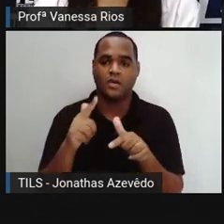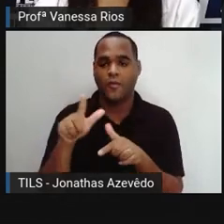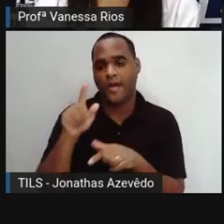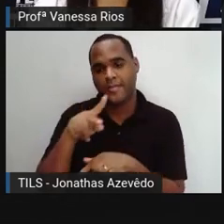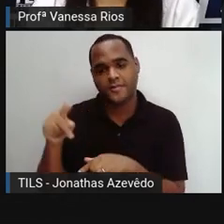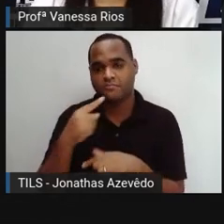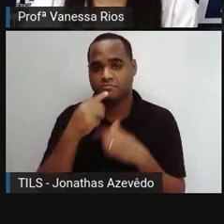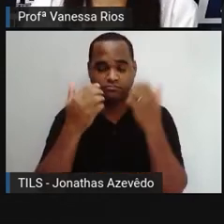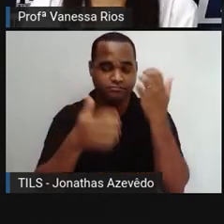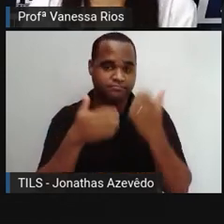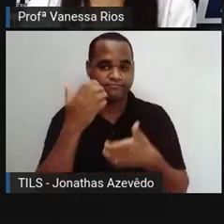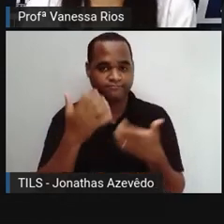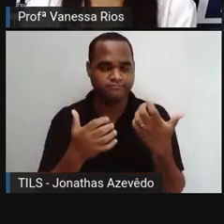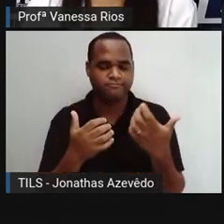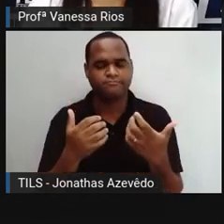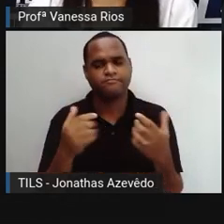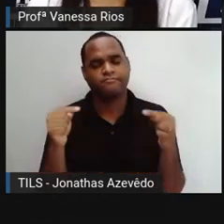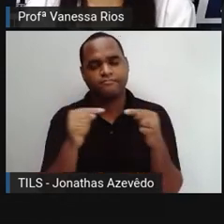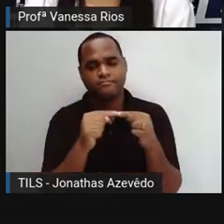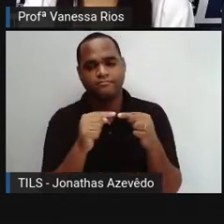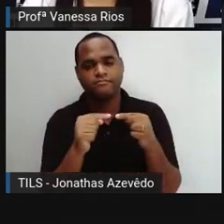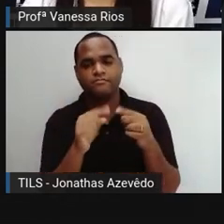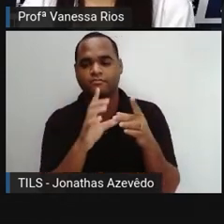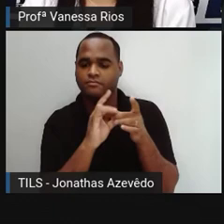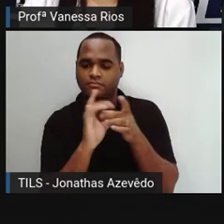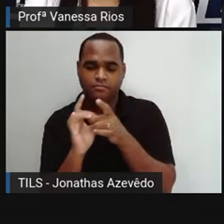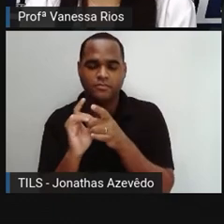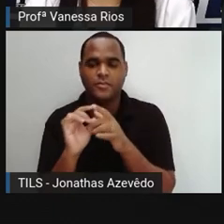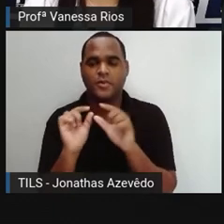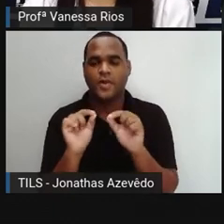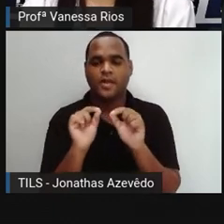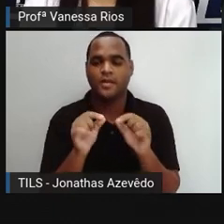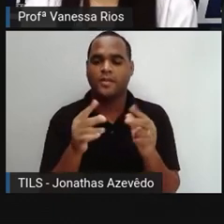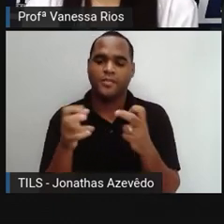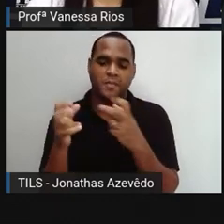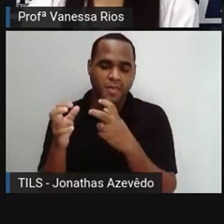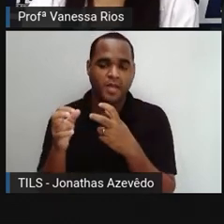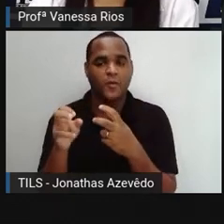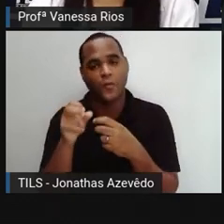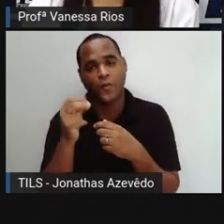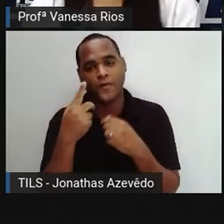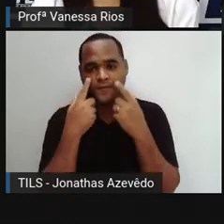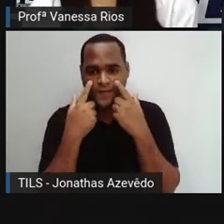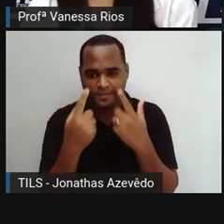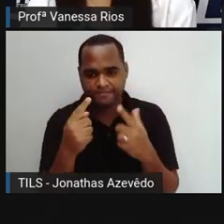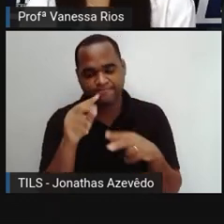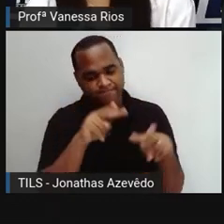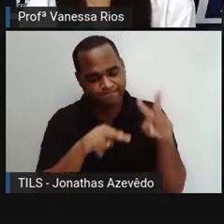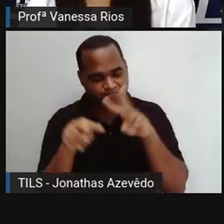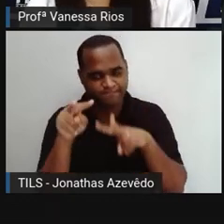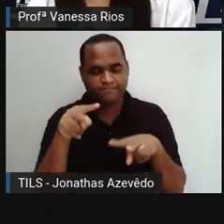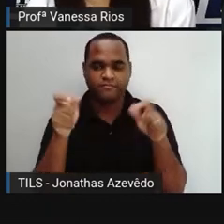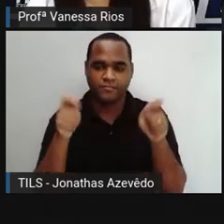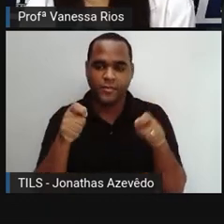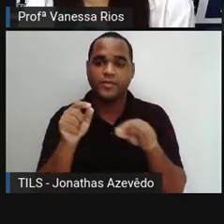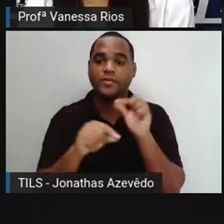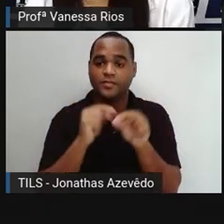profaria, porque vão estar nela as nossas percepções e observações. Então, podem ter